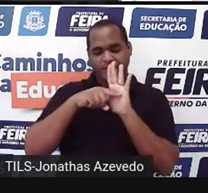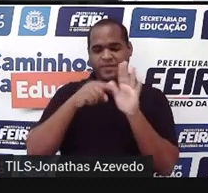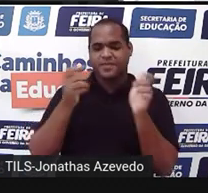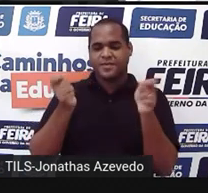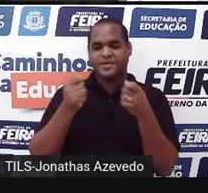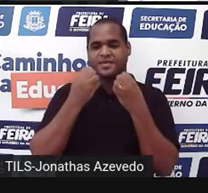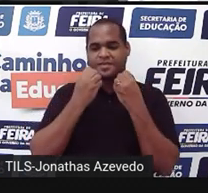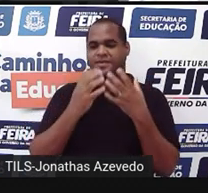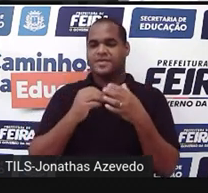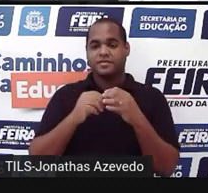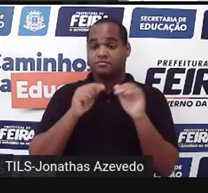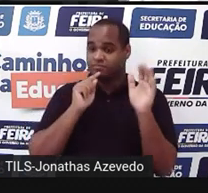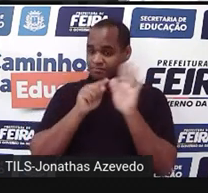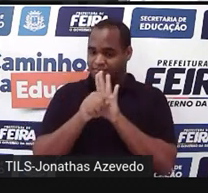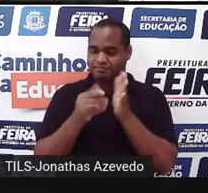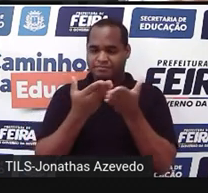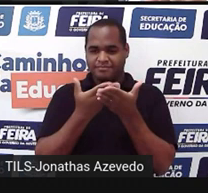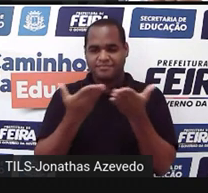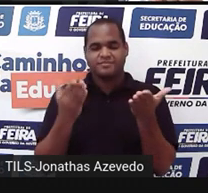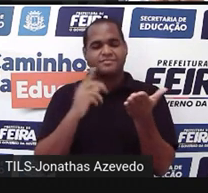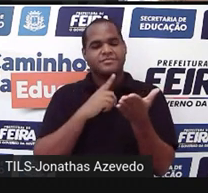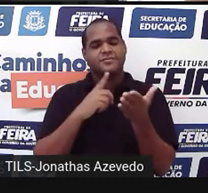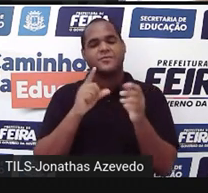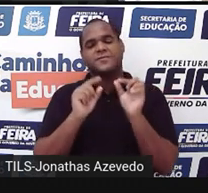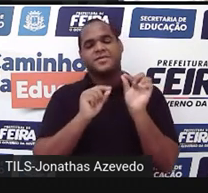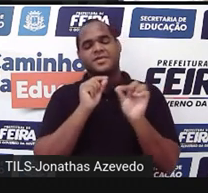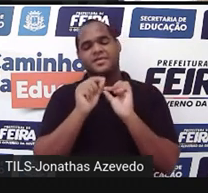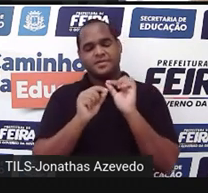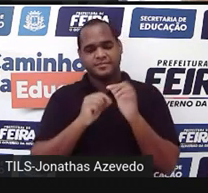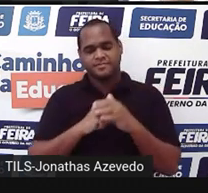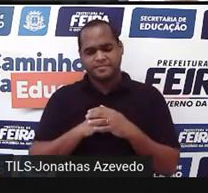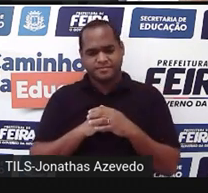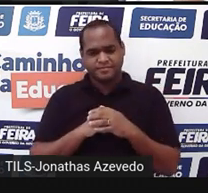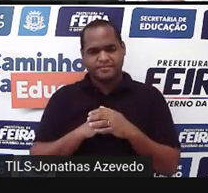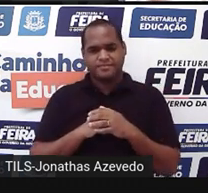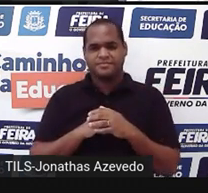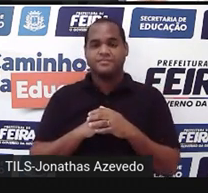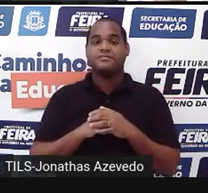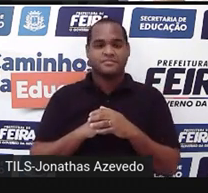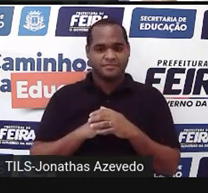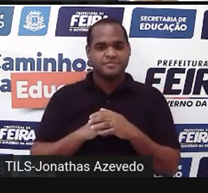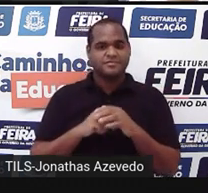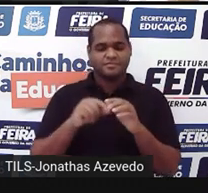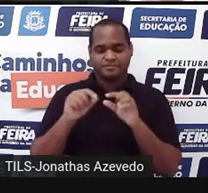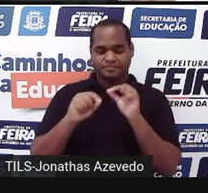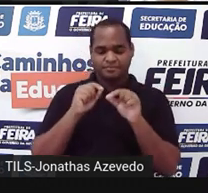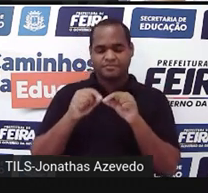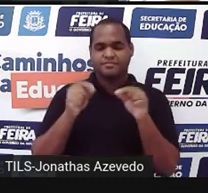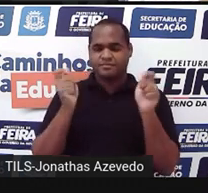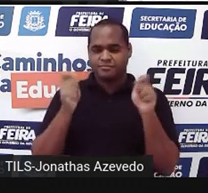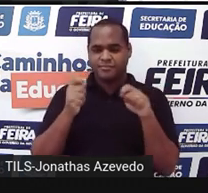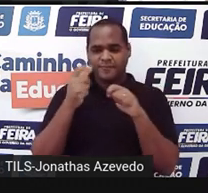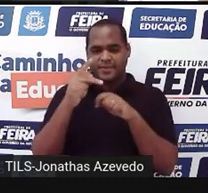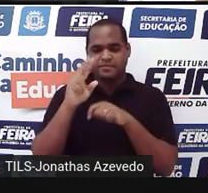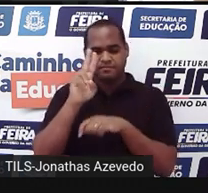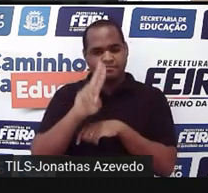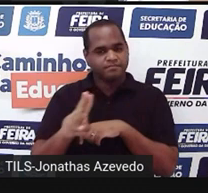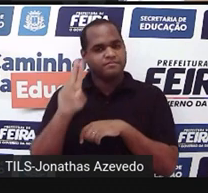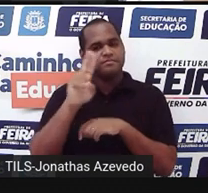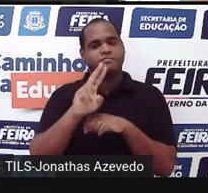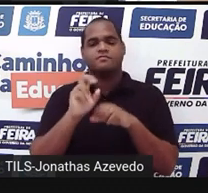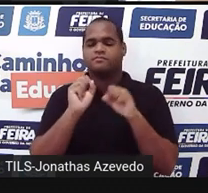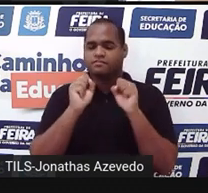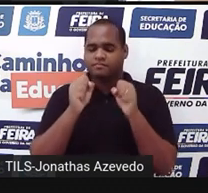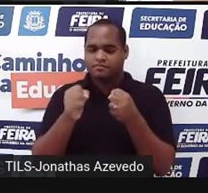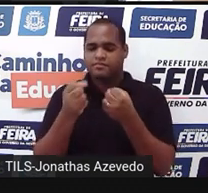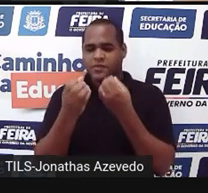Então, a pergunta que eu quero te trazer nesse momento é o seguinte, de que maneira a gente pode usar o cubinho